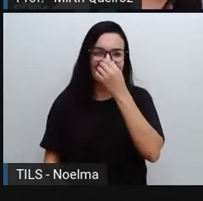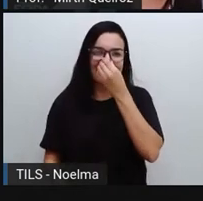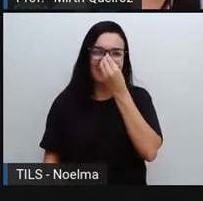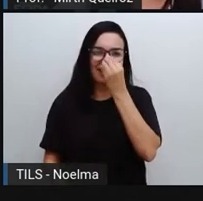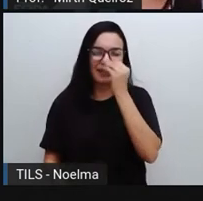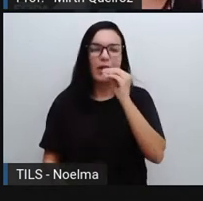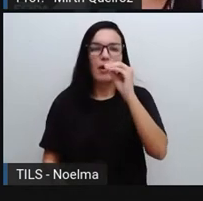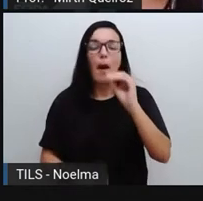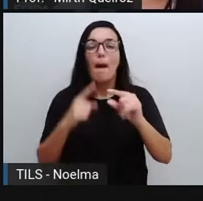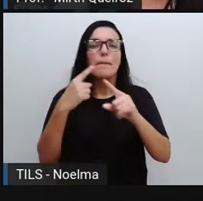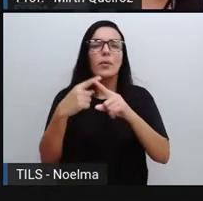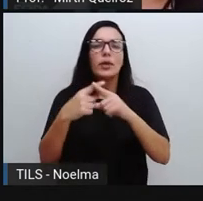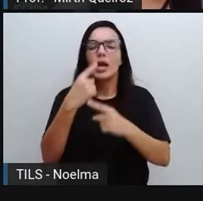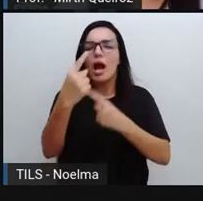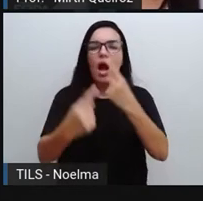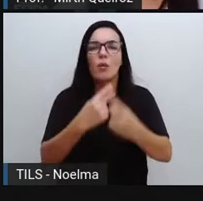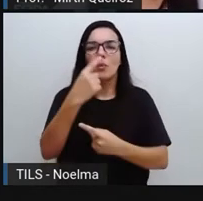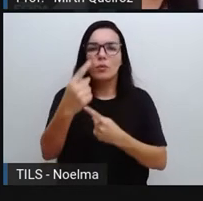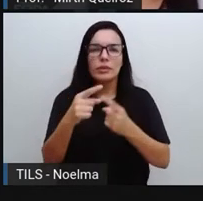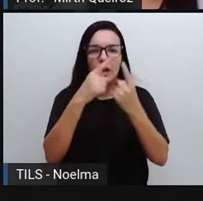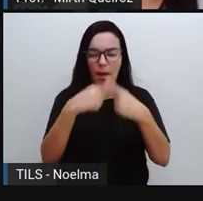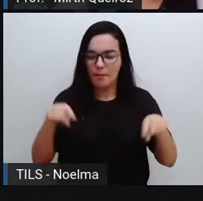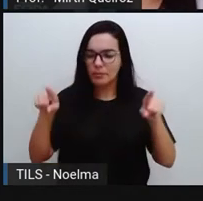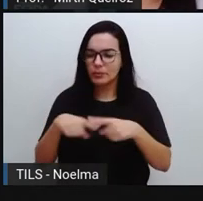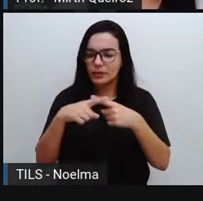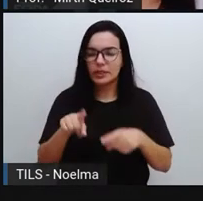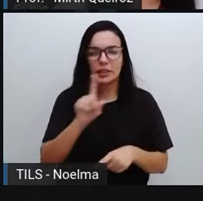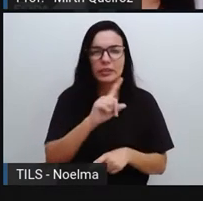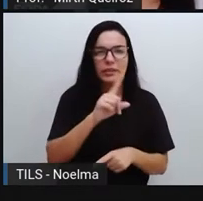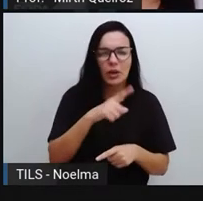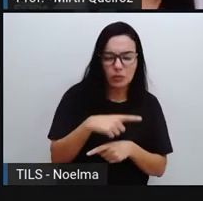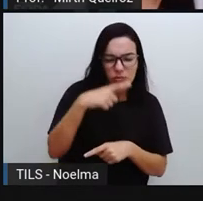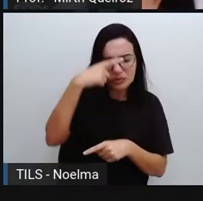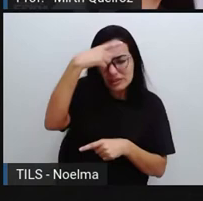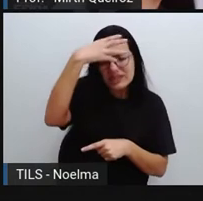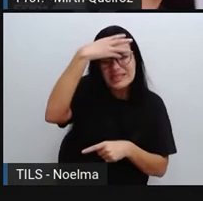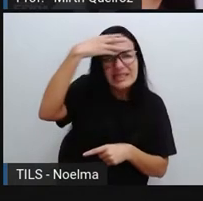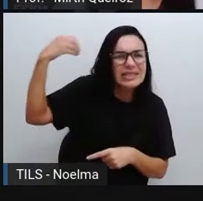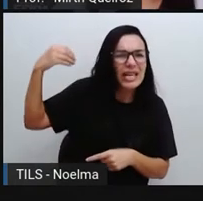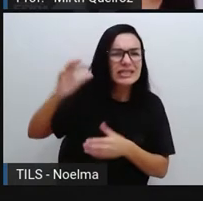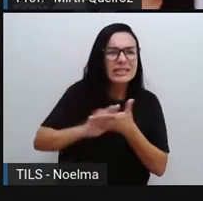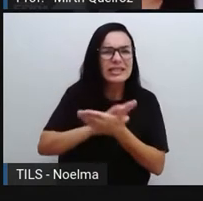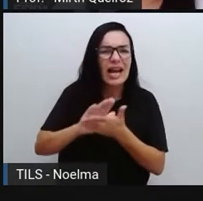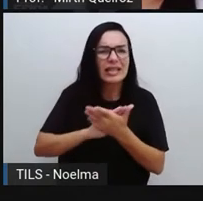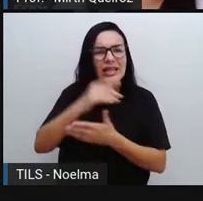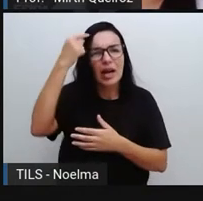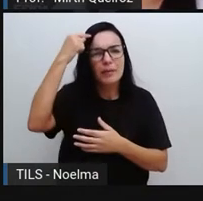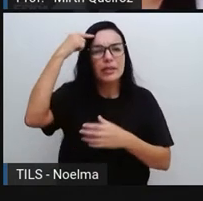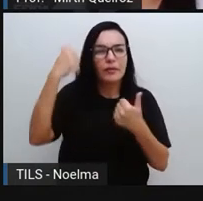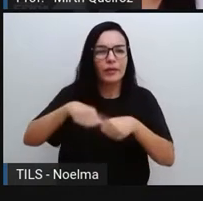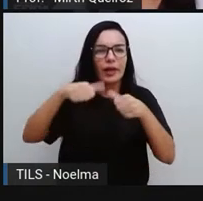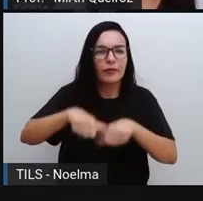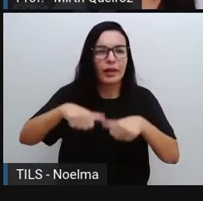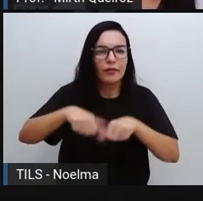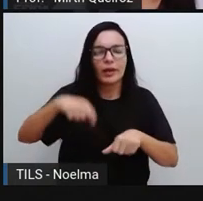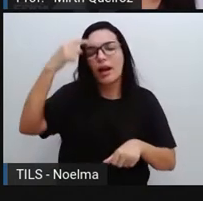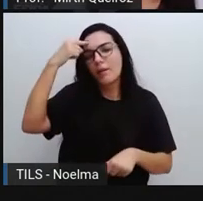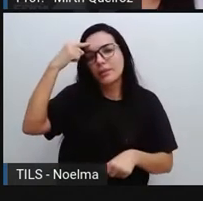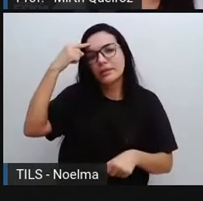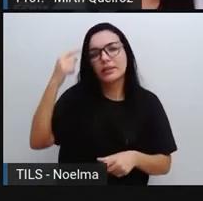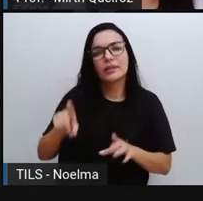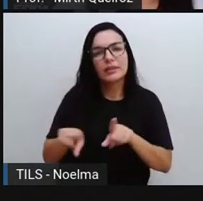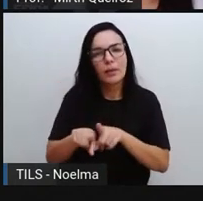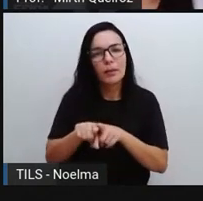Por que algumas músicas não saem da nossa cabeça? Esse texto também foi retirado aí da